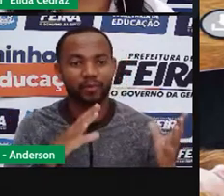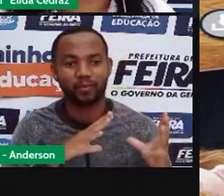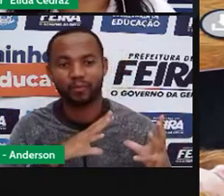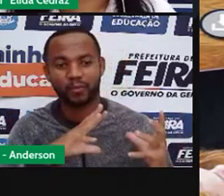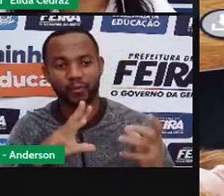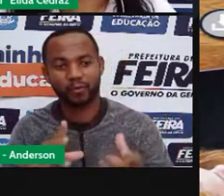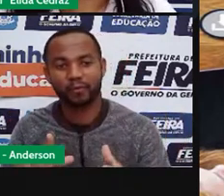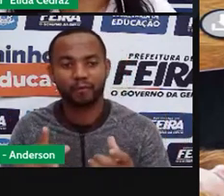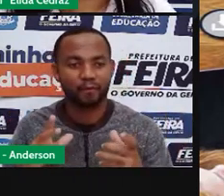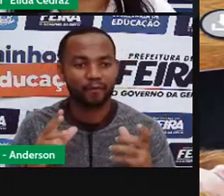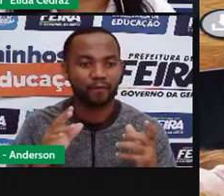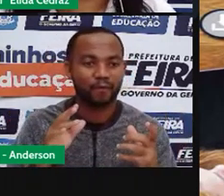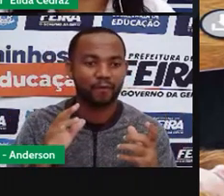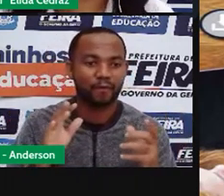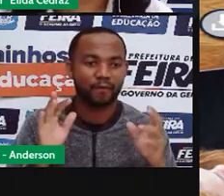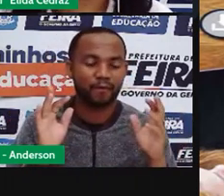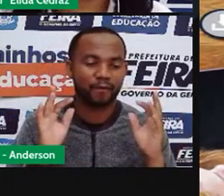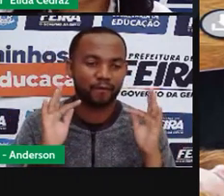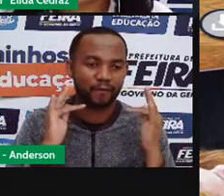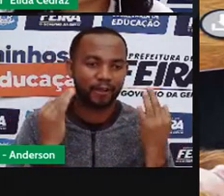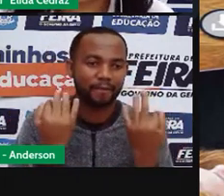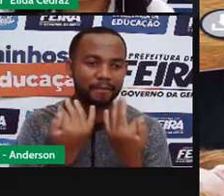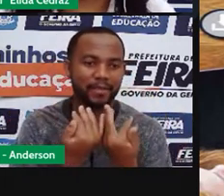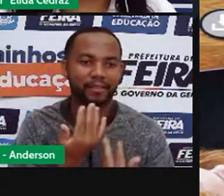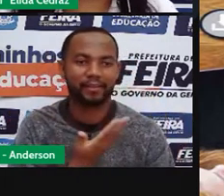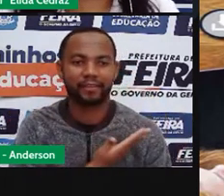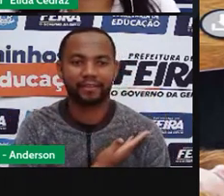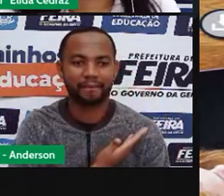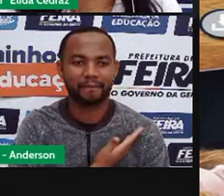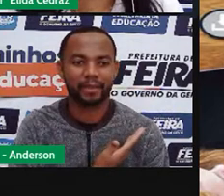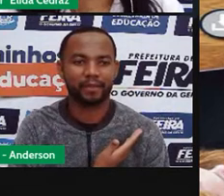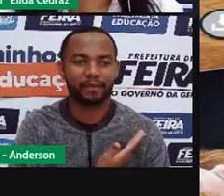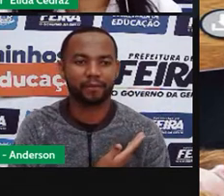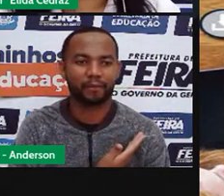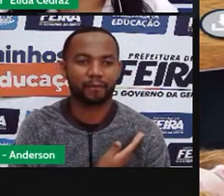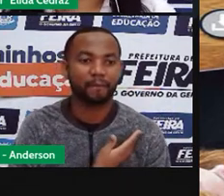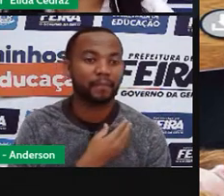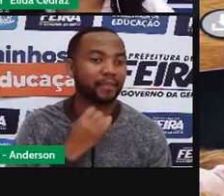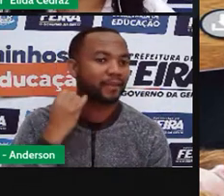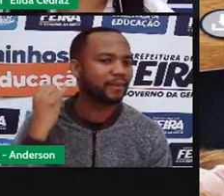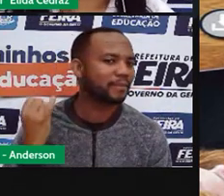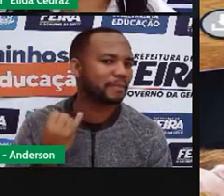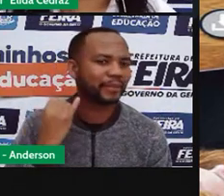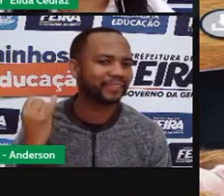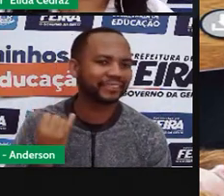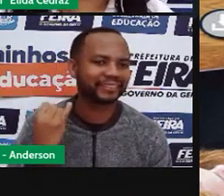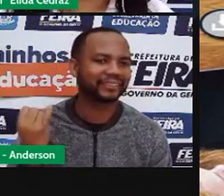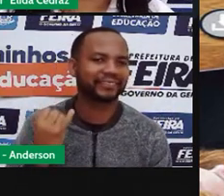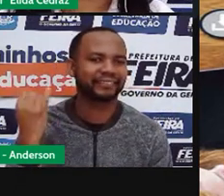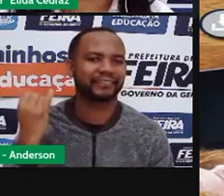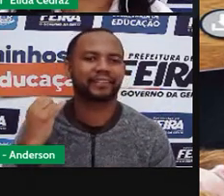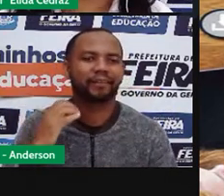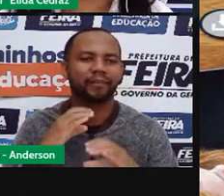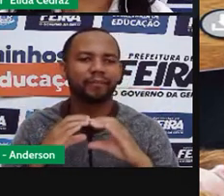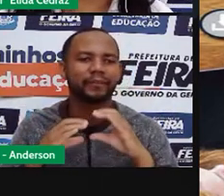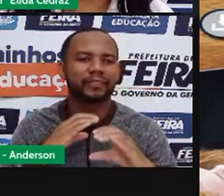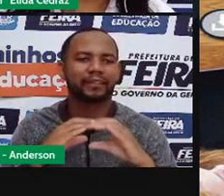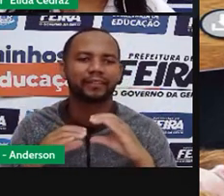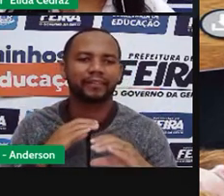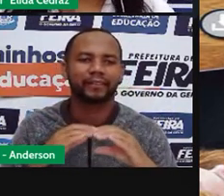familiares e amigos. Essa é a importância do meio de comunicação.